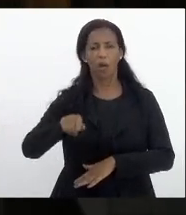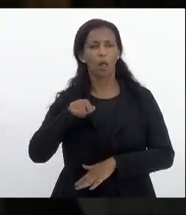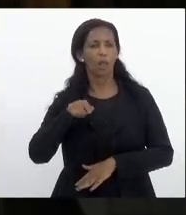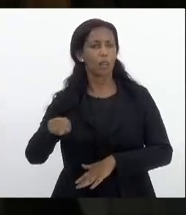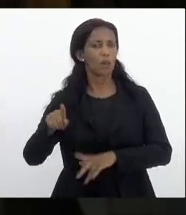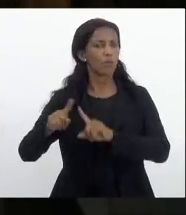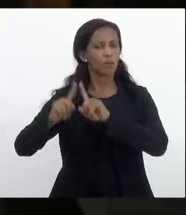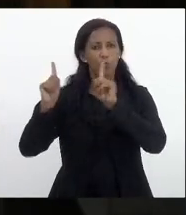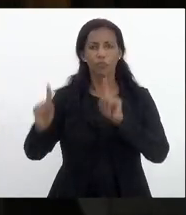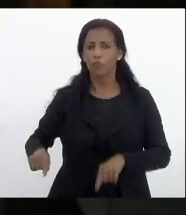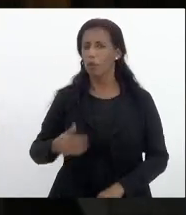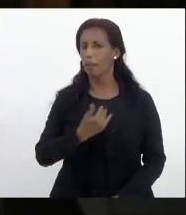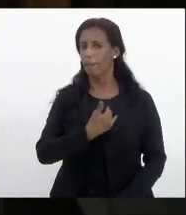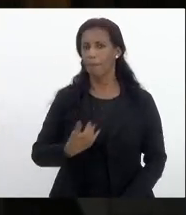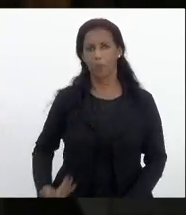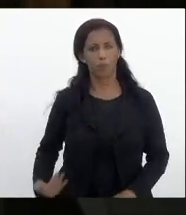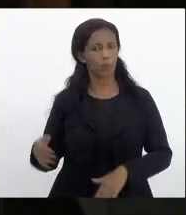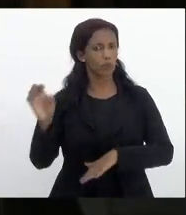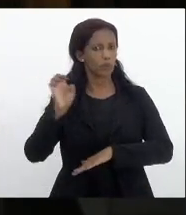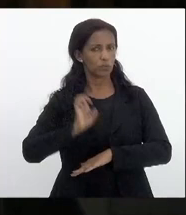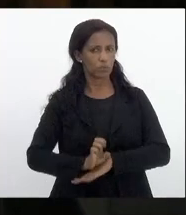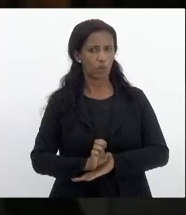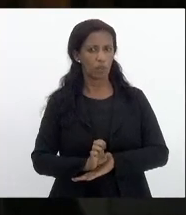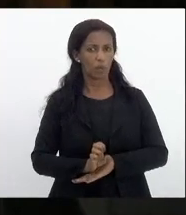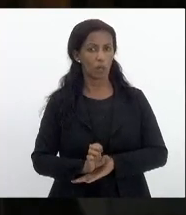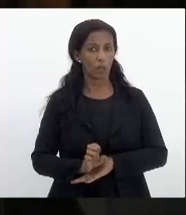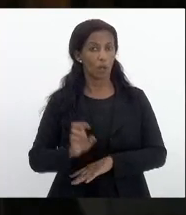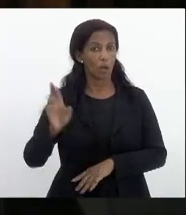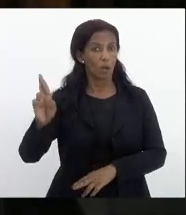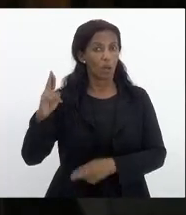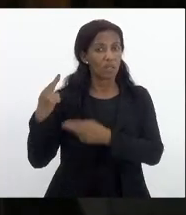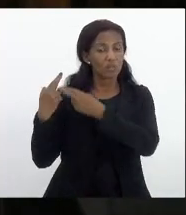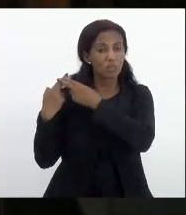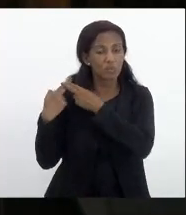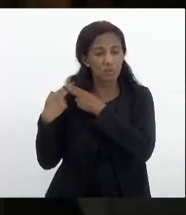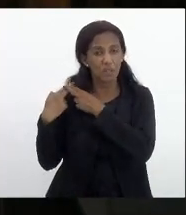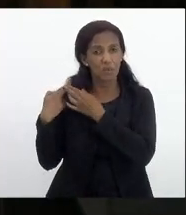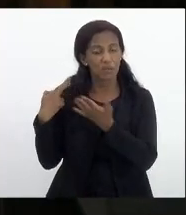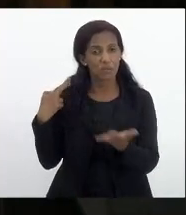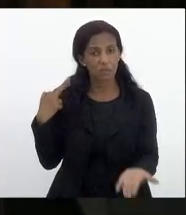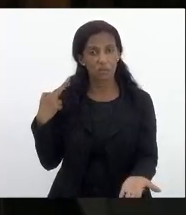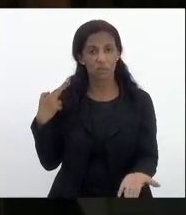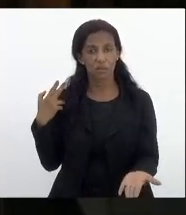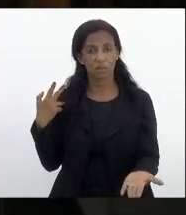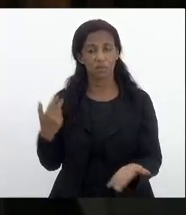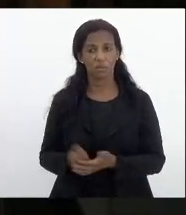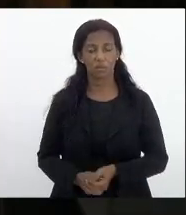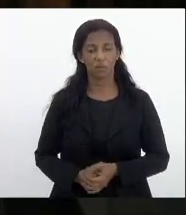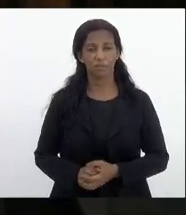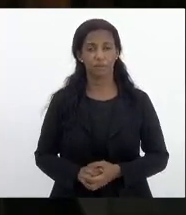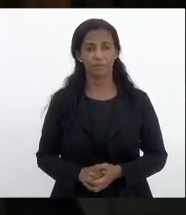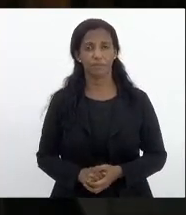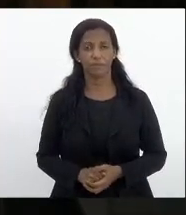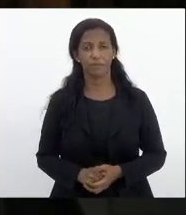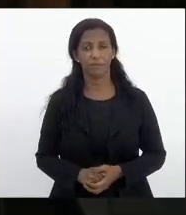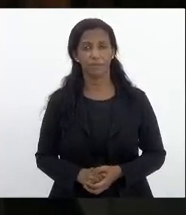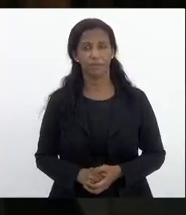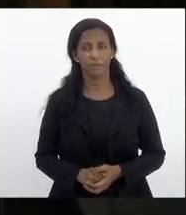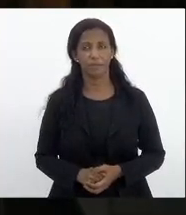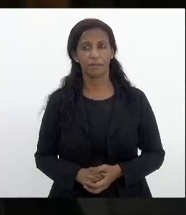funcionalismo público estadual o responsável o responsável responsável